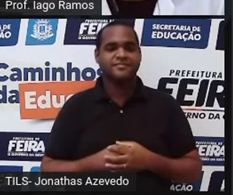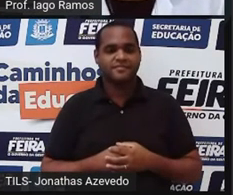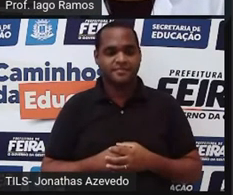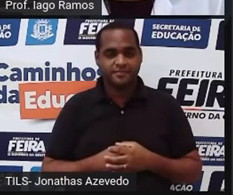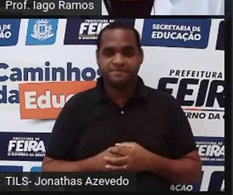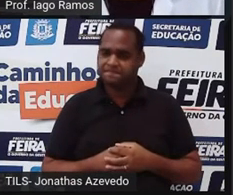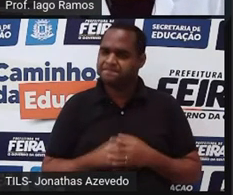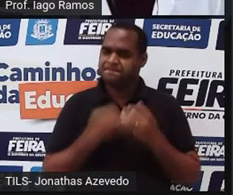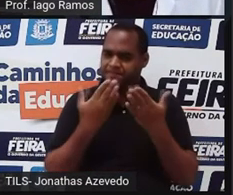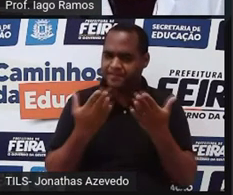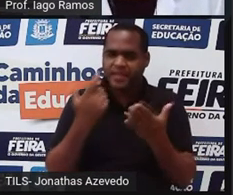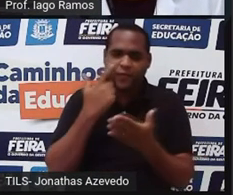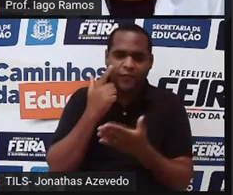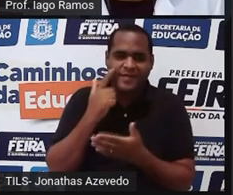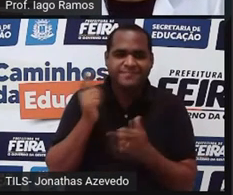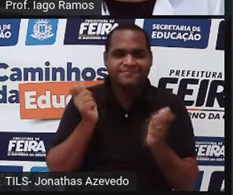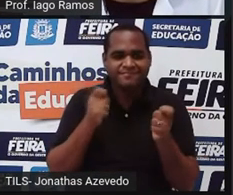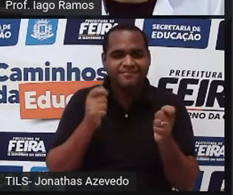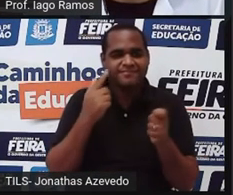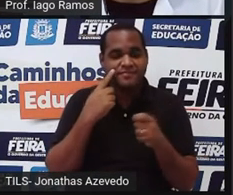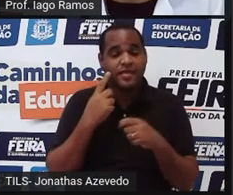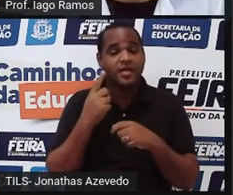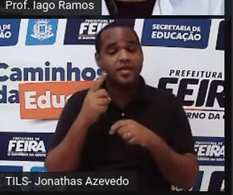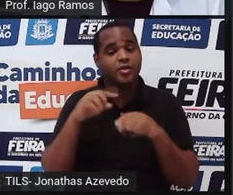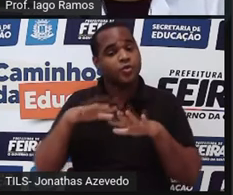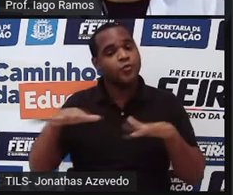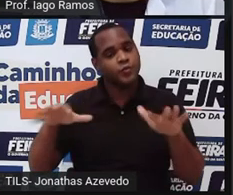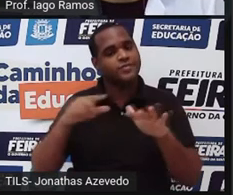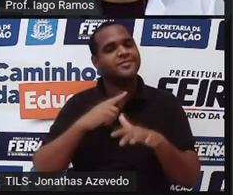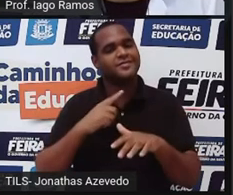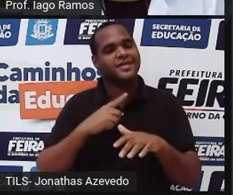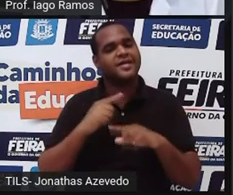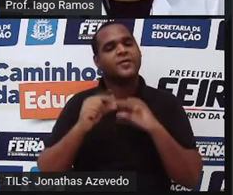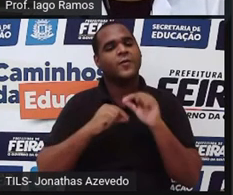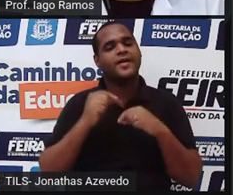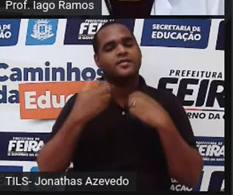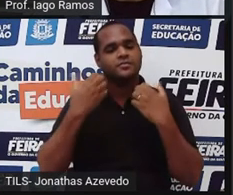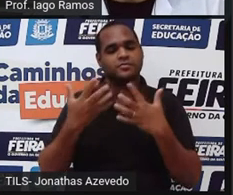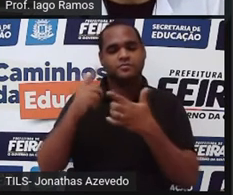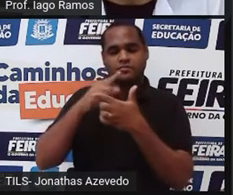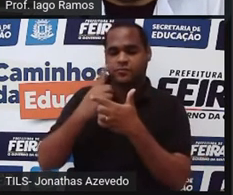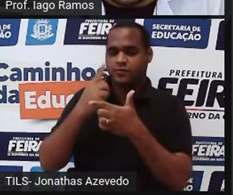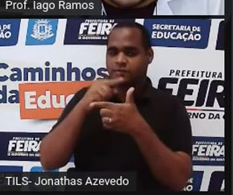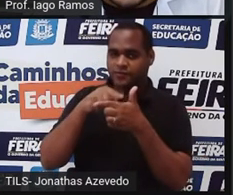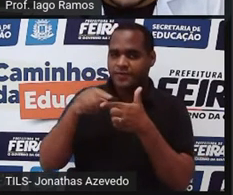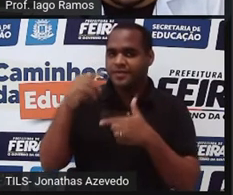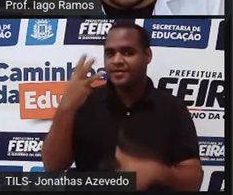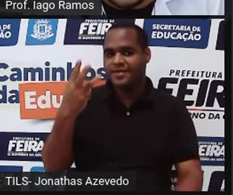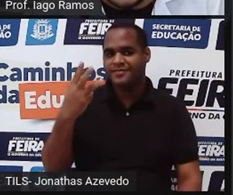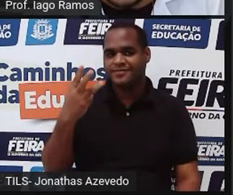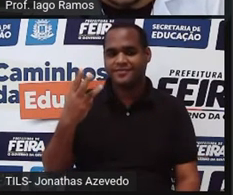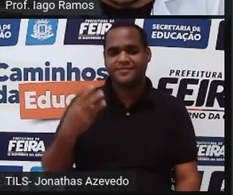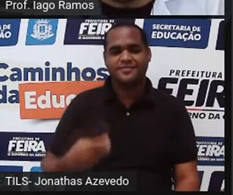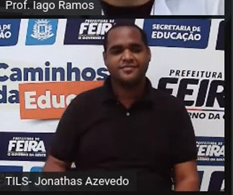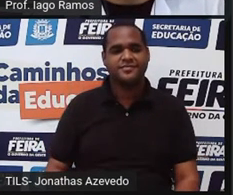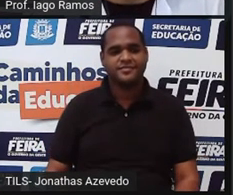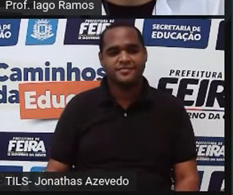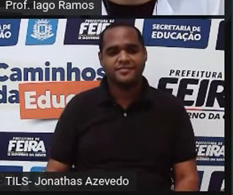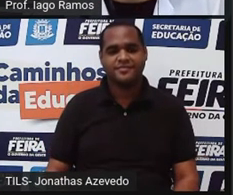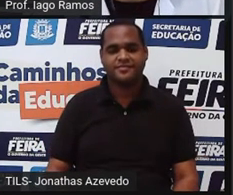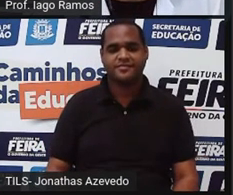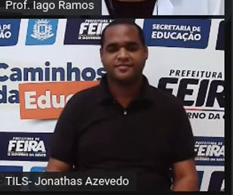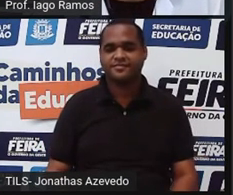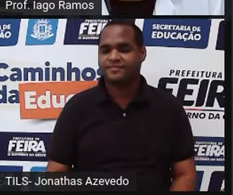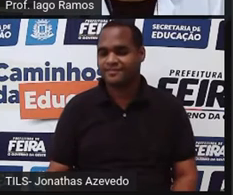Para você descobrir qual é a dízima gerada por essa fração, você tem que dividir 1 por 3, tá bom? Então vamos